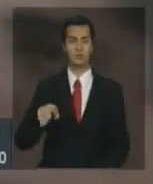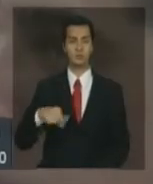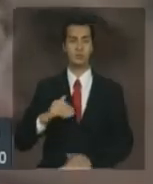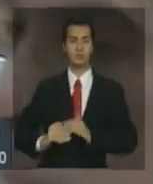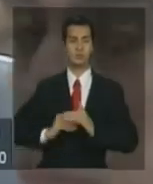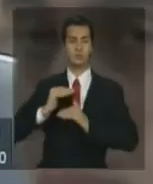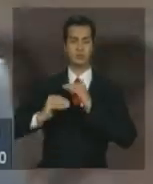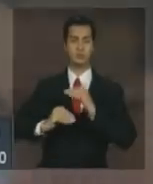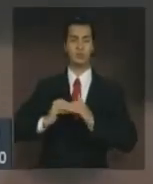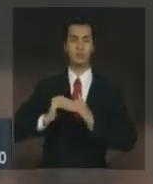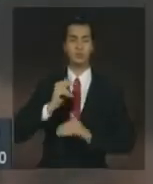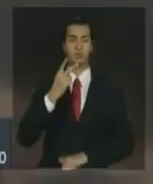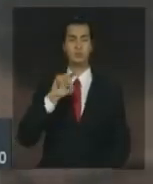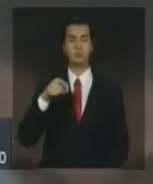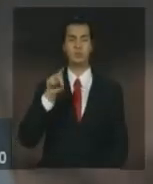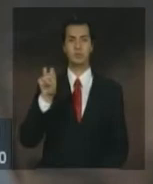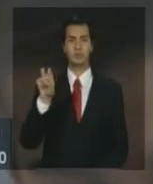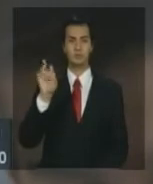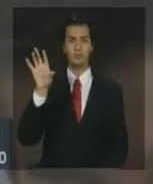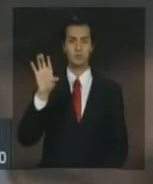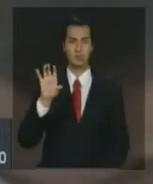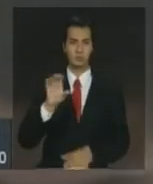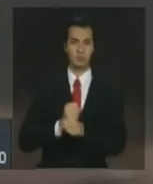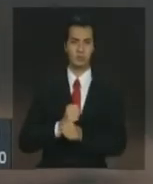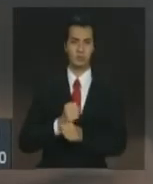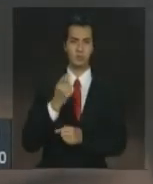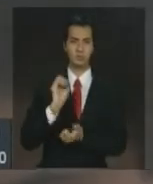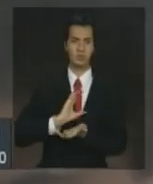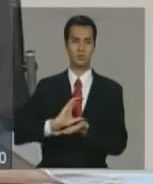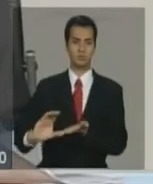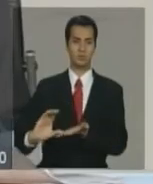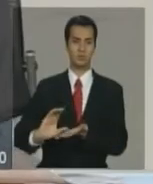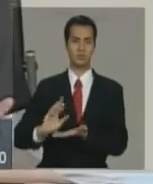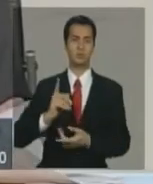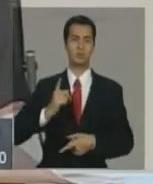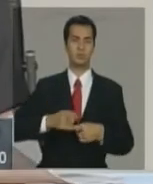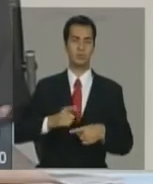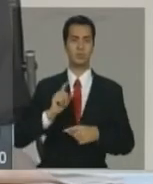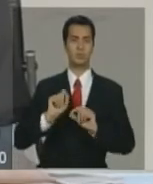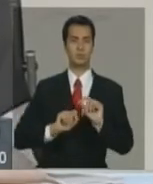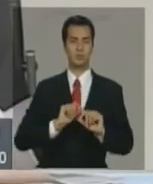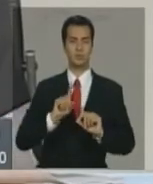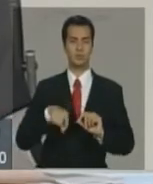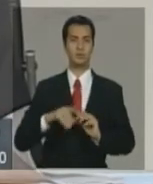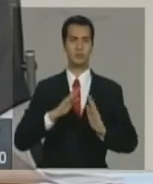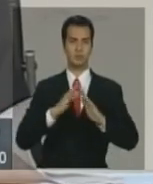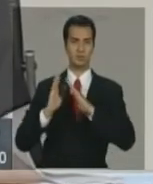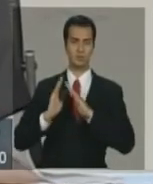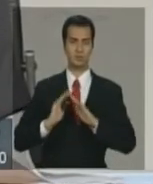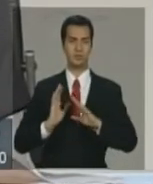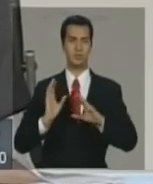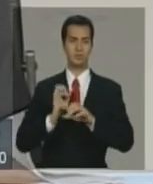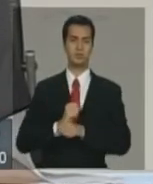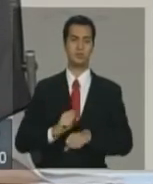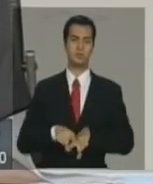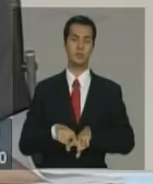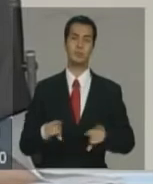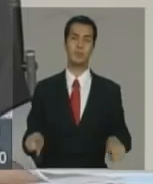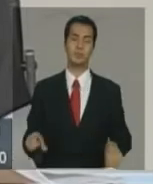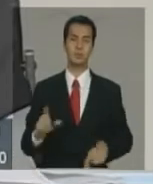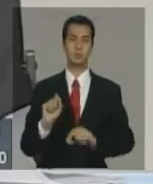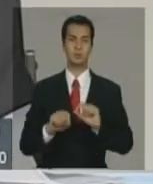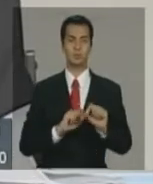crescimento de 2,5 no conjunto do investimento se deve muito a esse impulso do Minha Casa Minha Vida, não é isso? Sim, mas a série é, por óbvio,